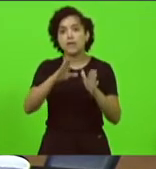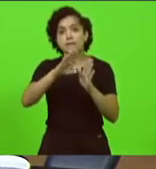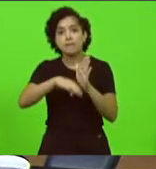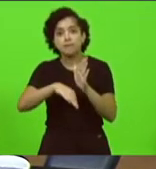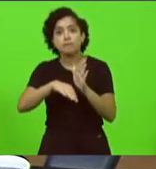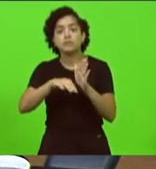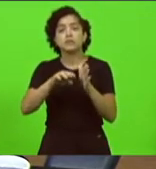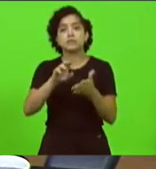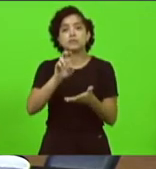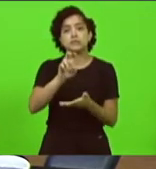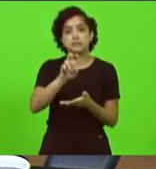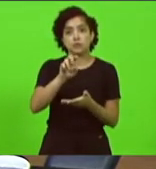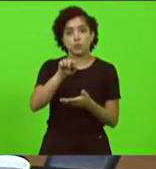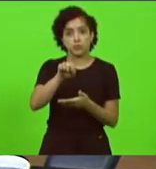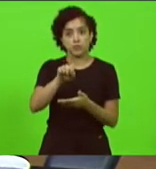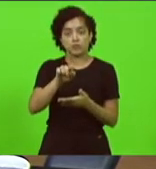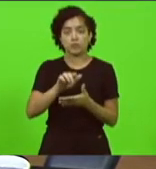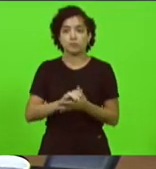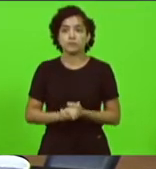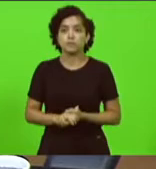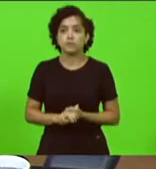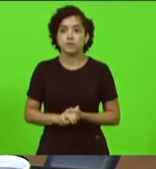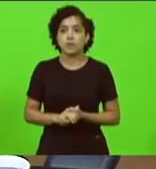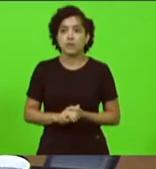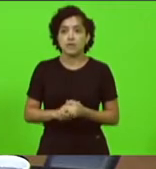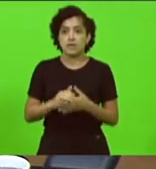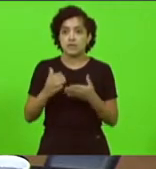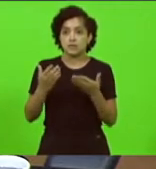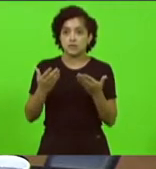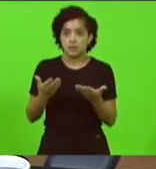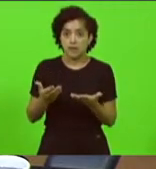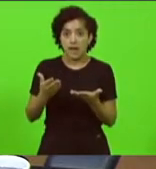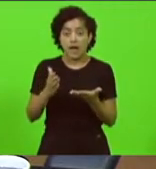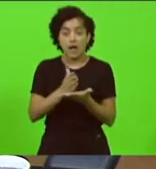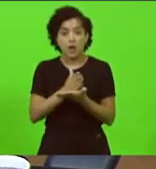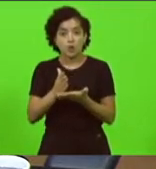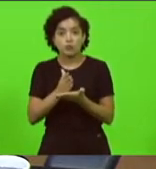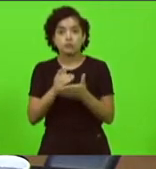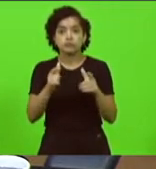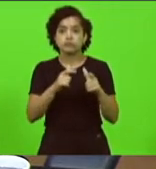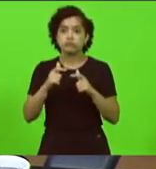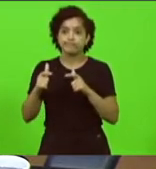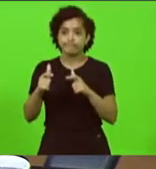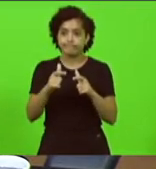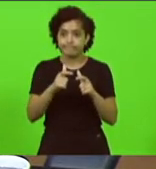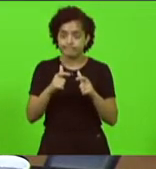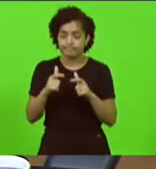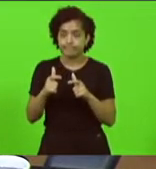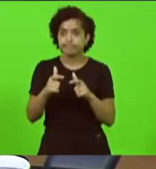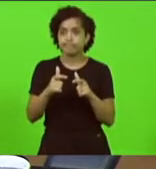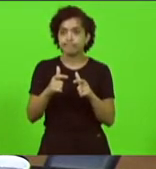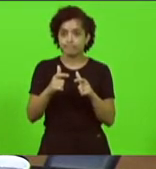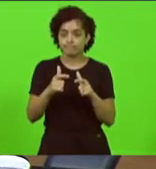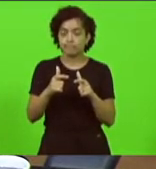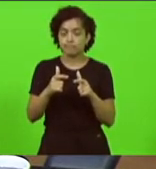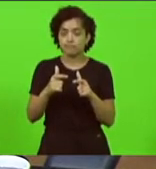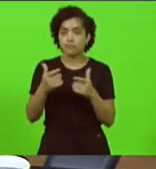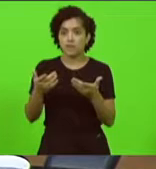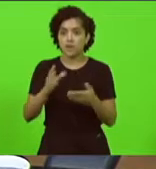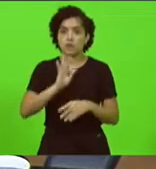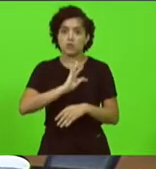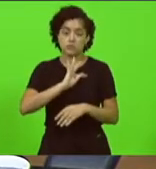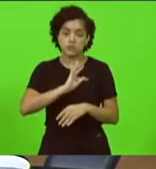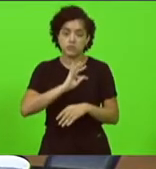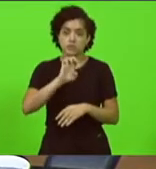5 tem alguns lugares em que os extensionistas os técnicos da